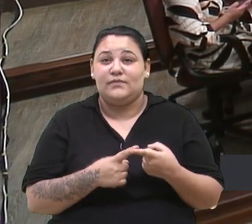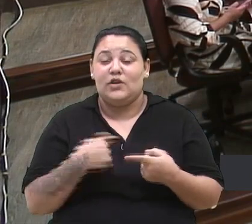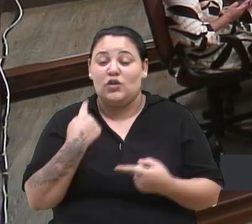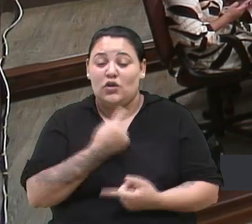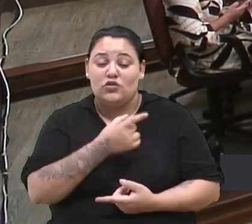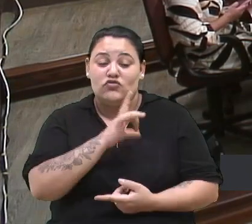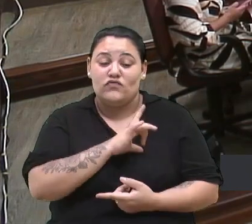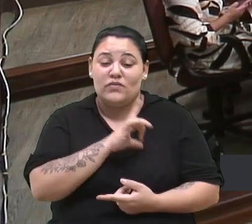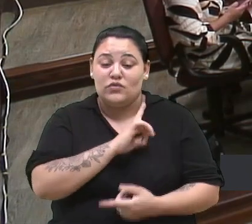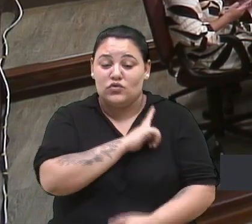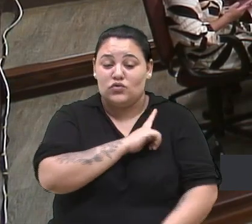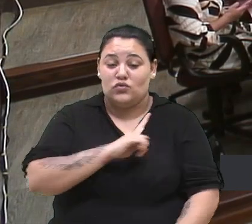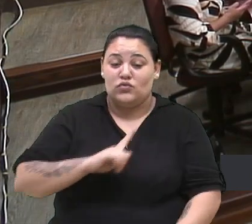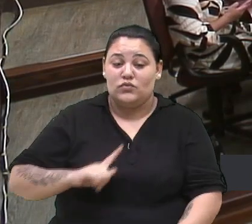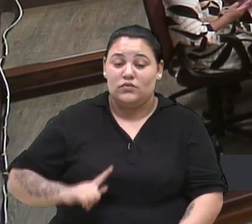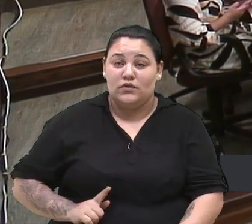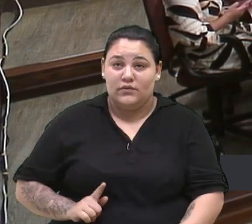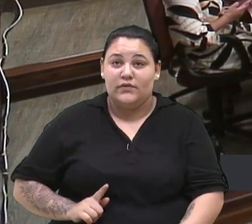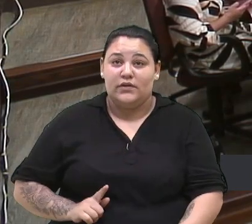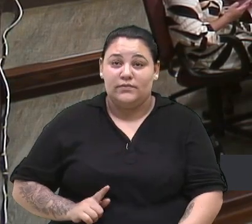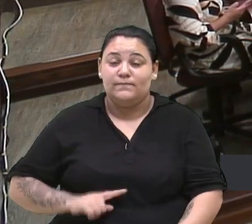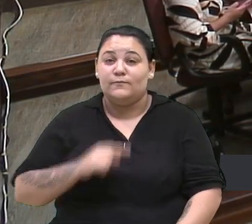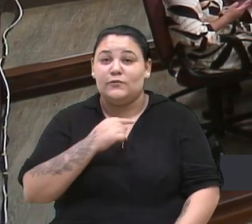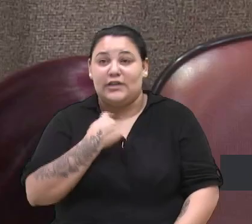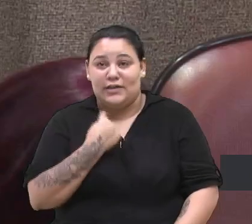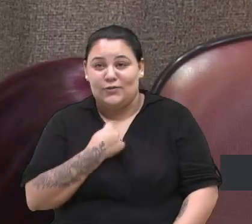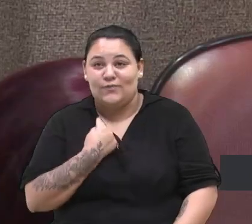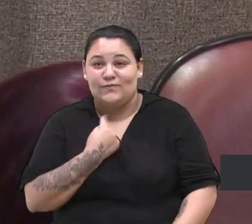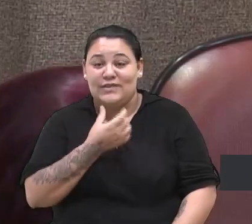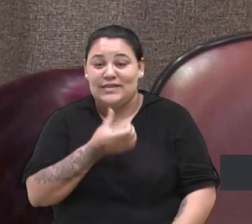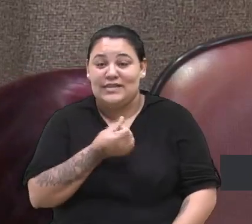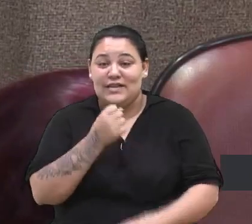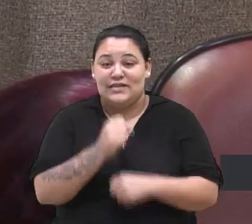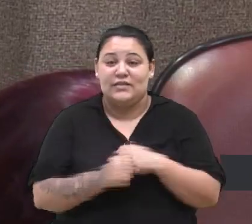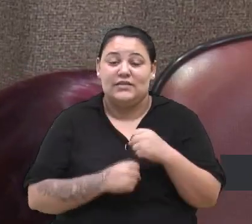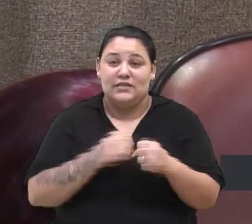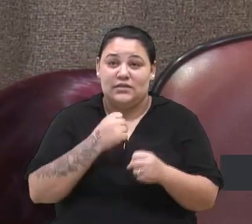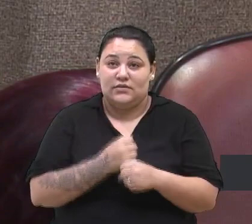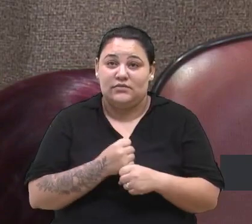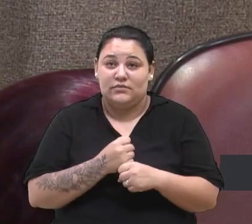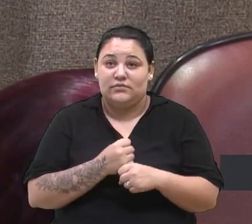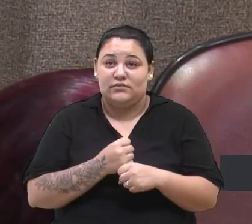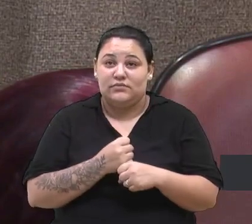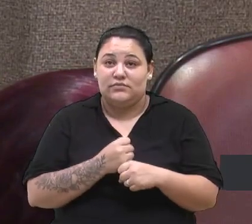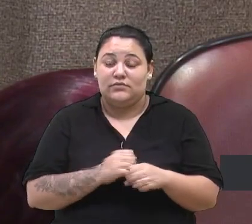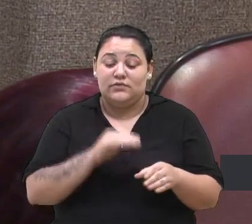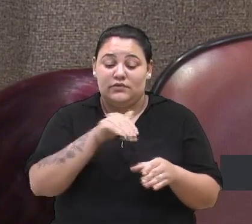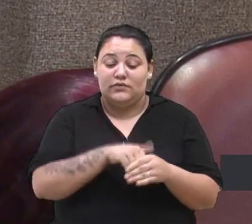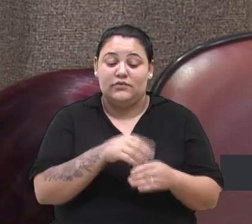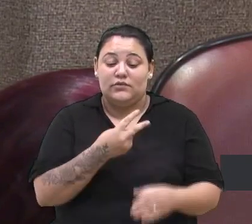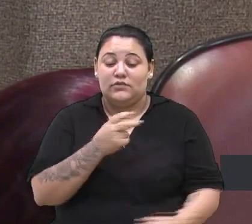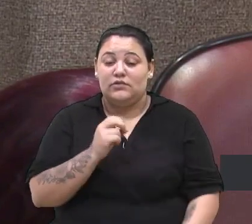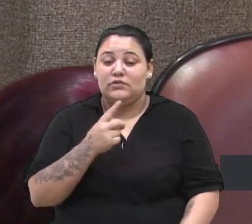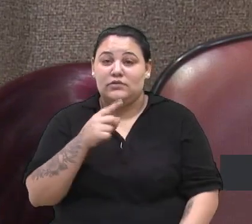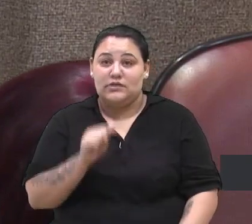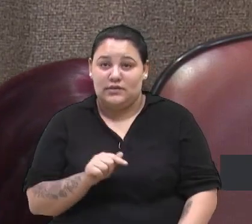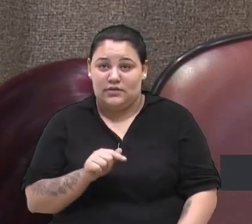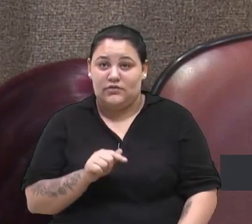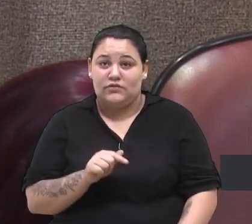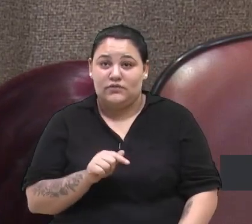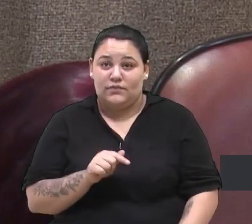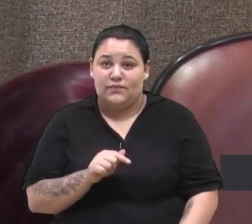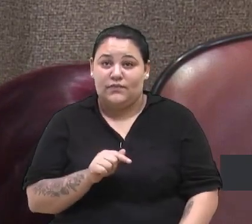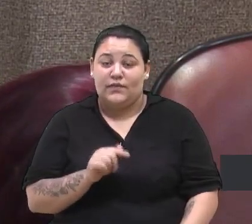nos atrasou seis anos nesse quesito. Era para ter sido votado em 2017 esse plano, e de lá até agora